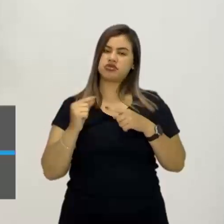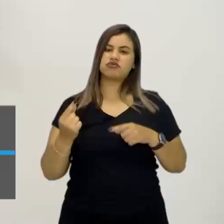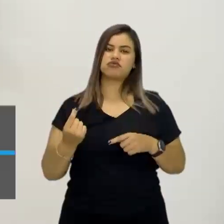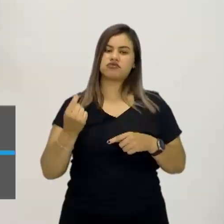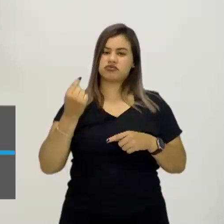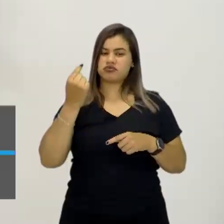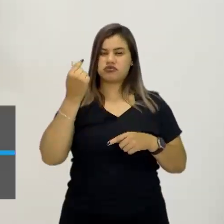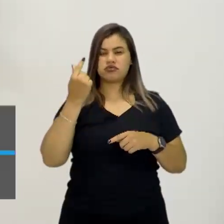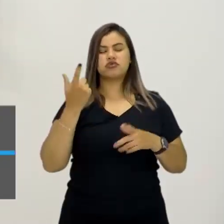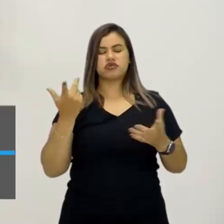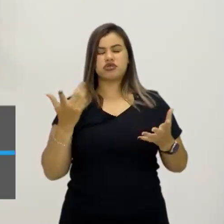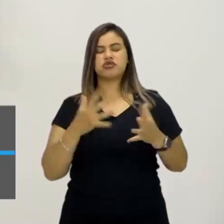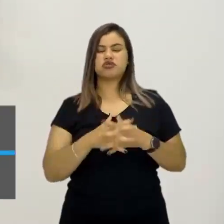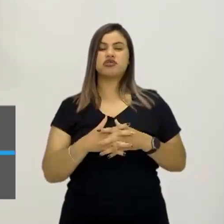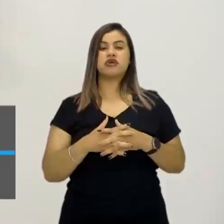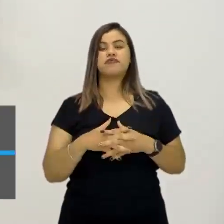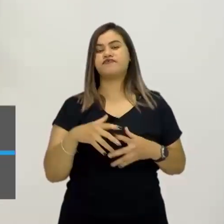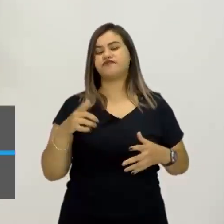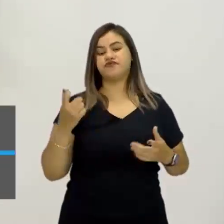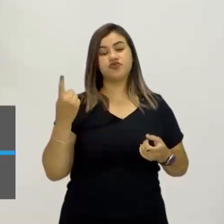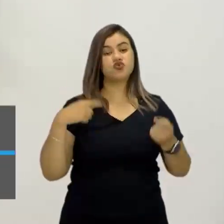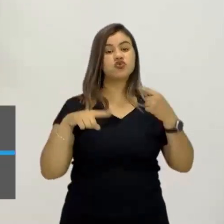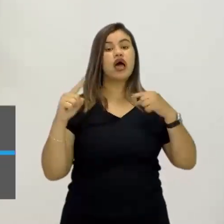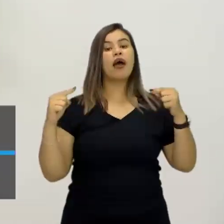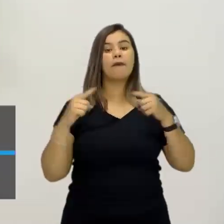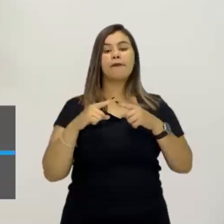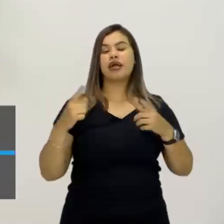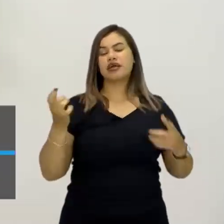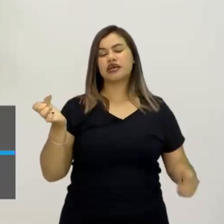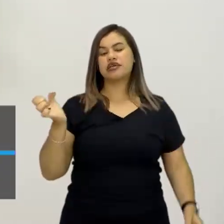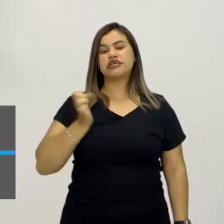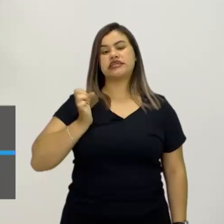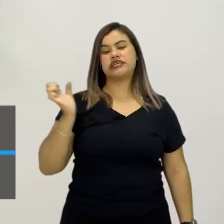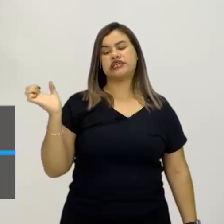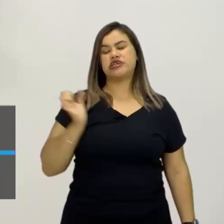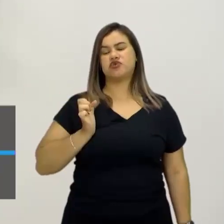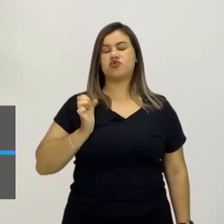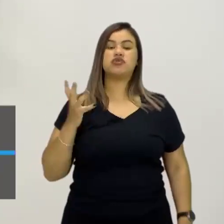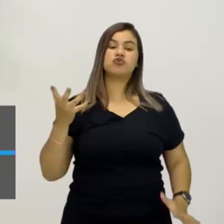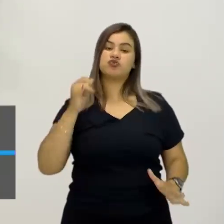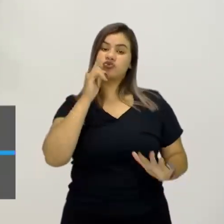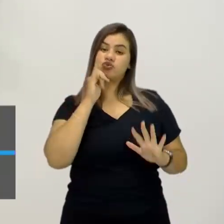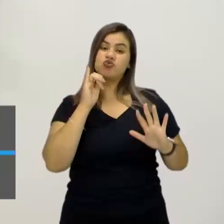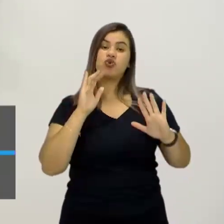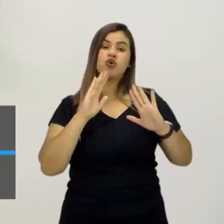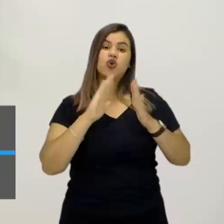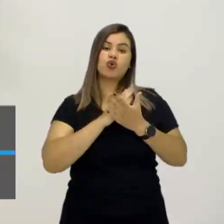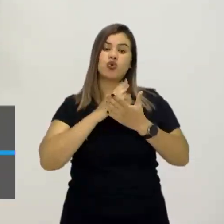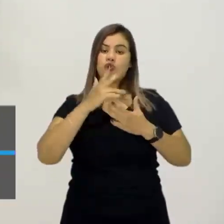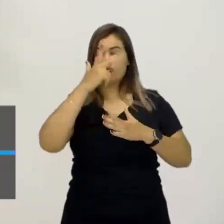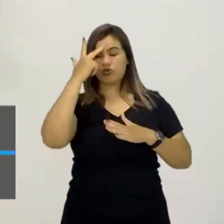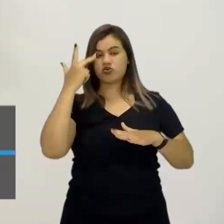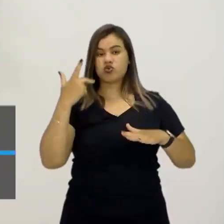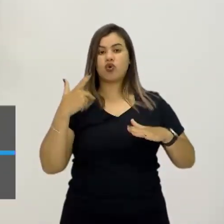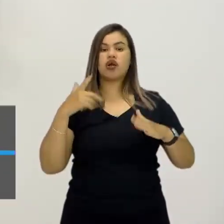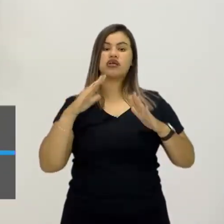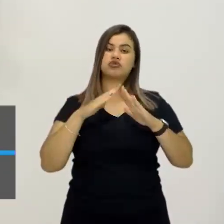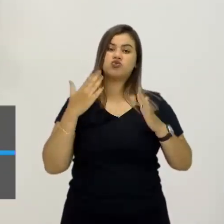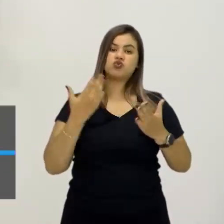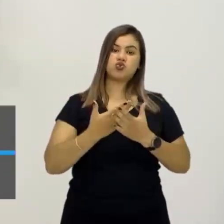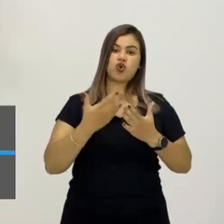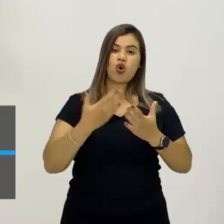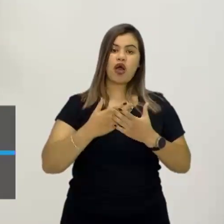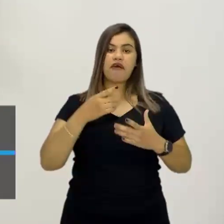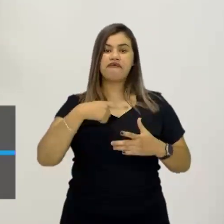sucesso, eu estou pensando aqui na riqueza da pessoa. Então, algumas pessoas saem da escola e vão para algumas faculdades, e vão para